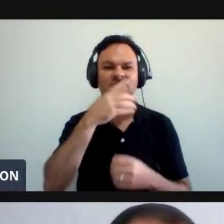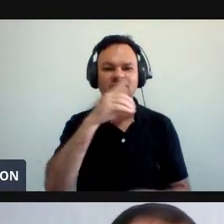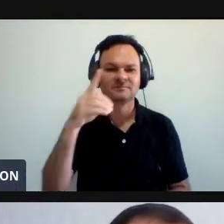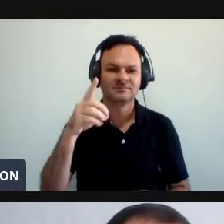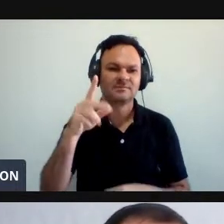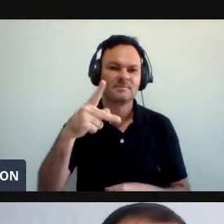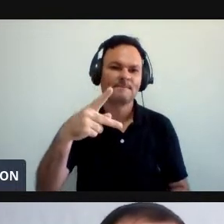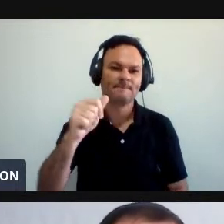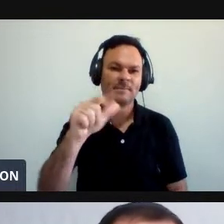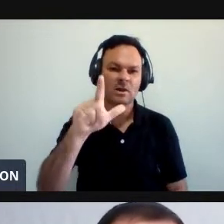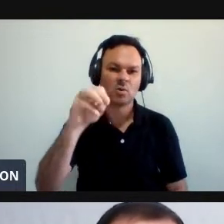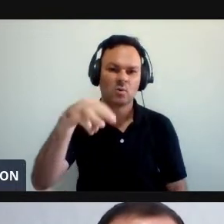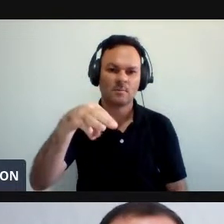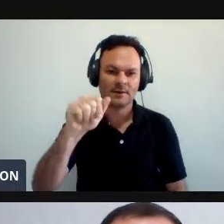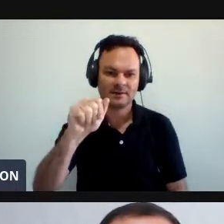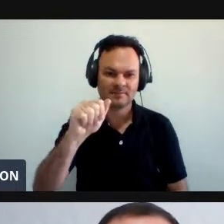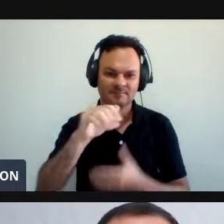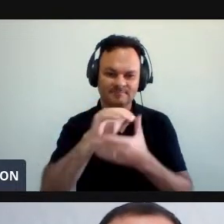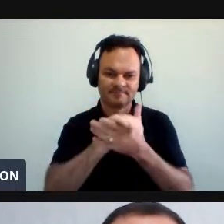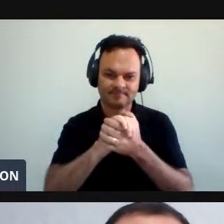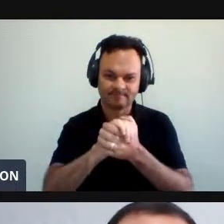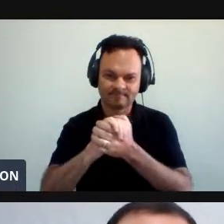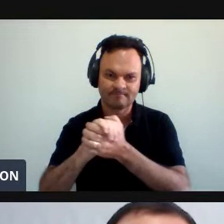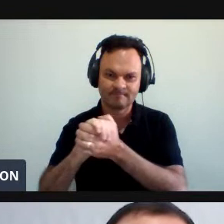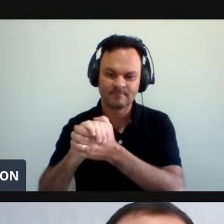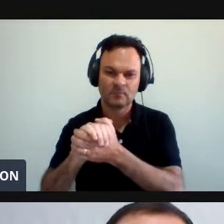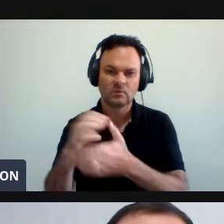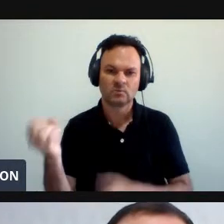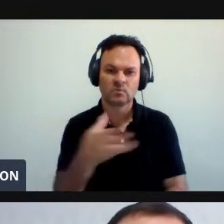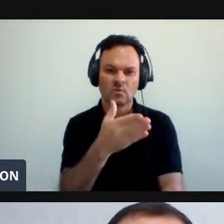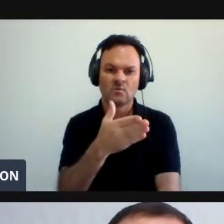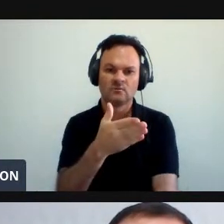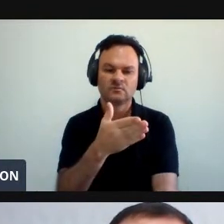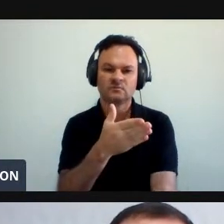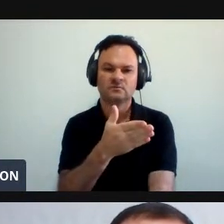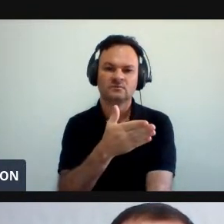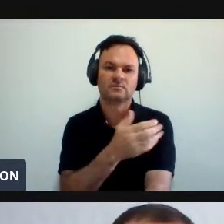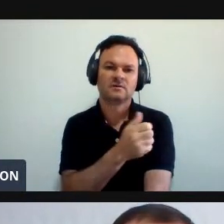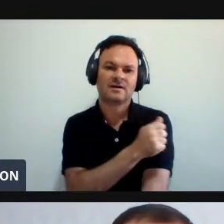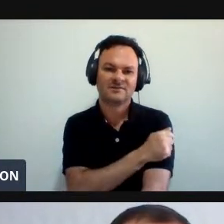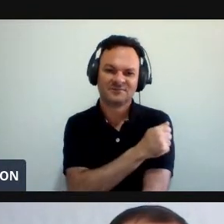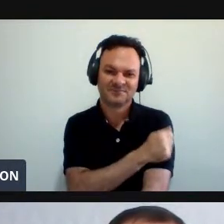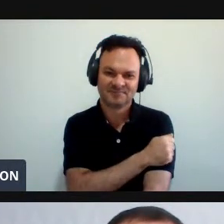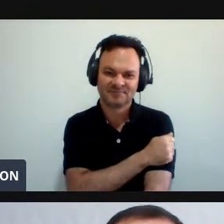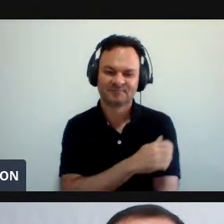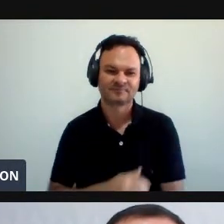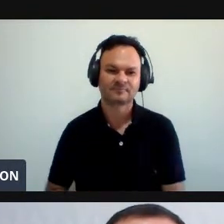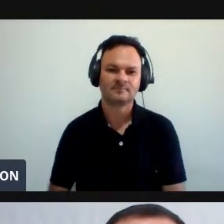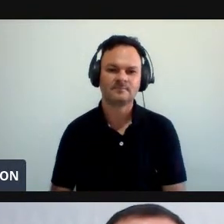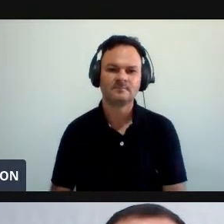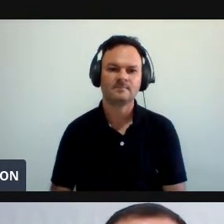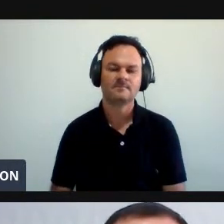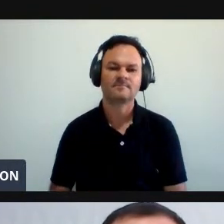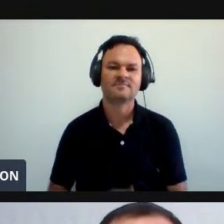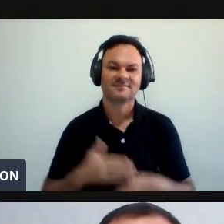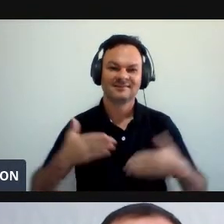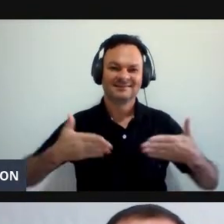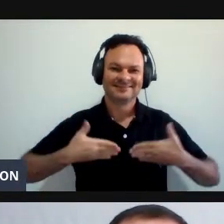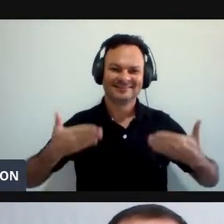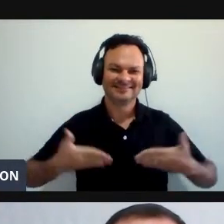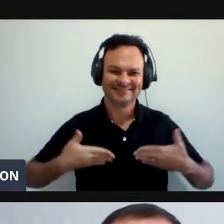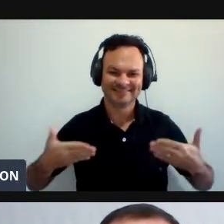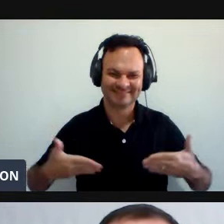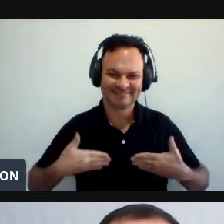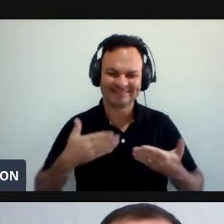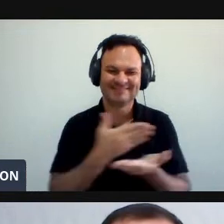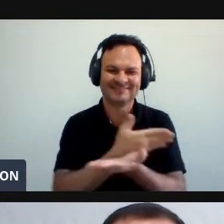Paloma Aqui eu cumprimento a todos Representando toda a comunidade da UFAP Com muita alegria Que a gente